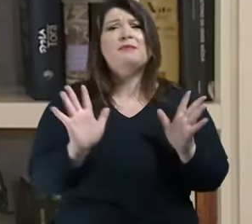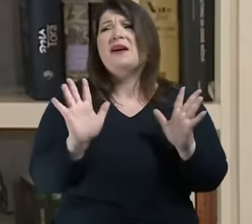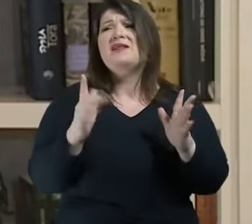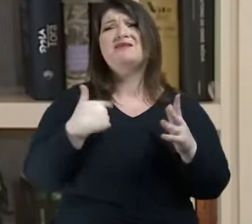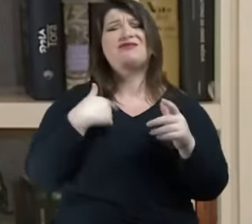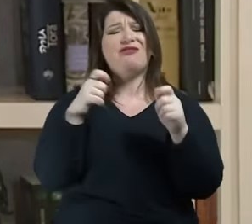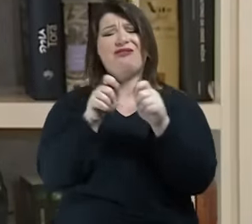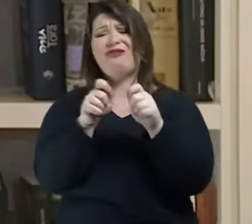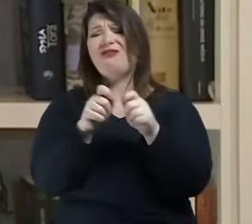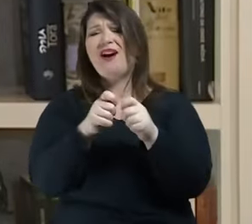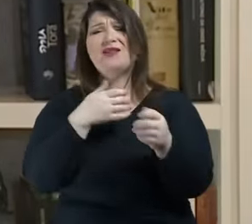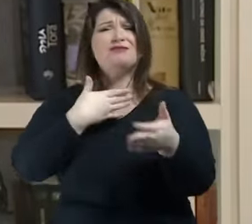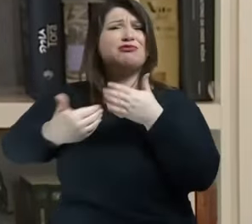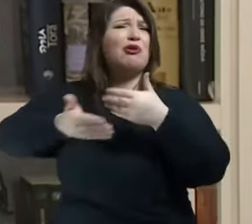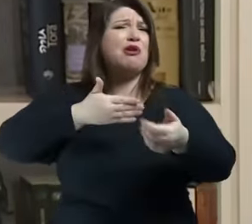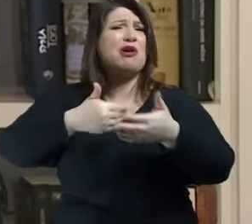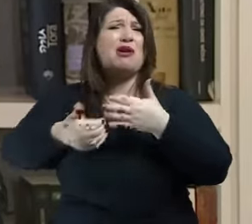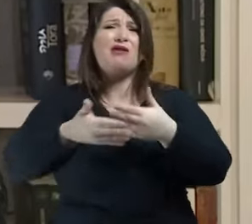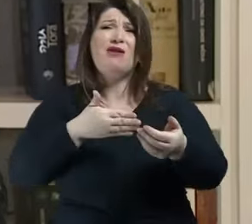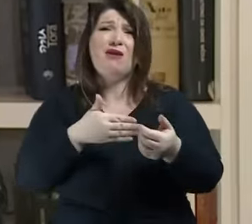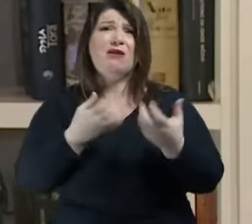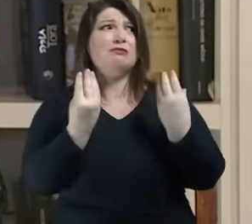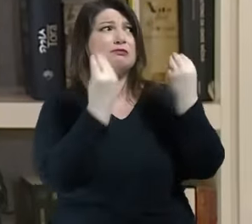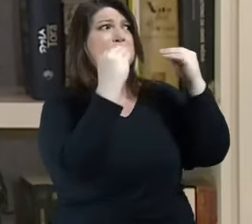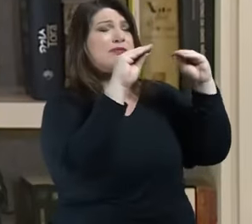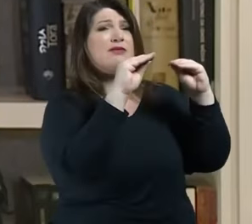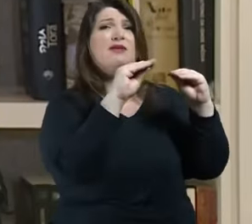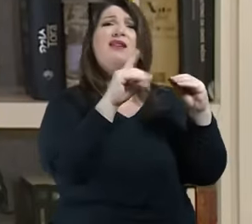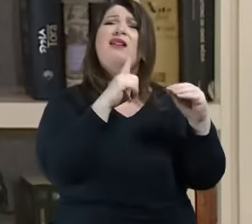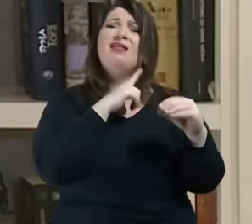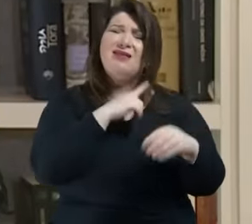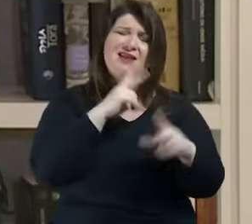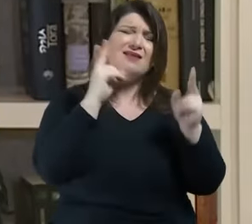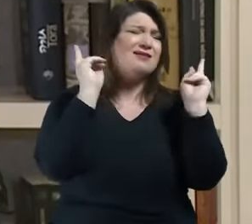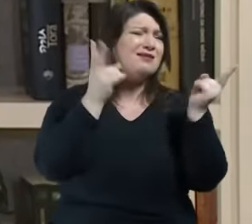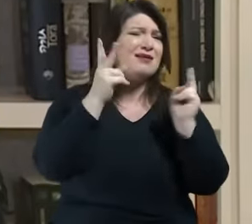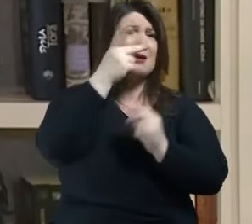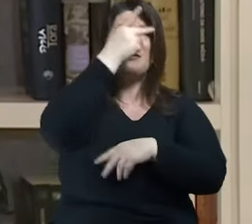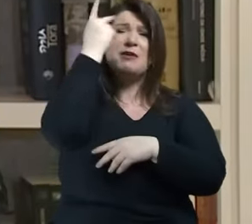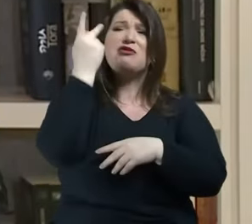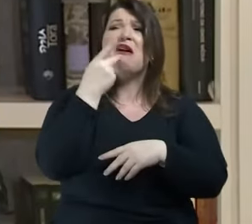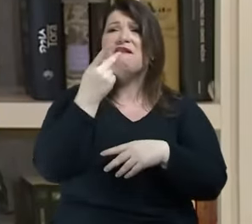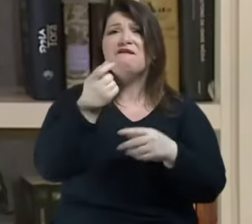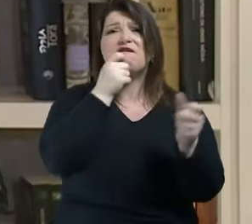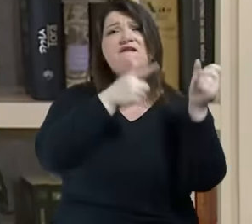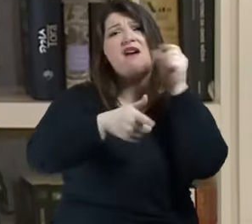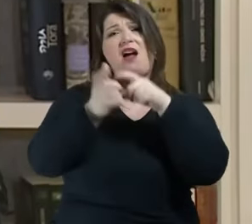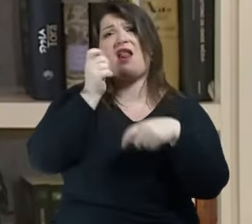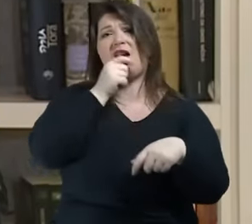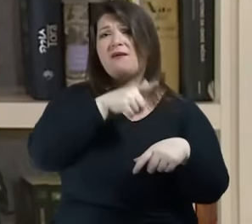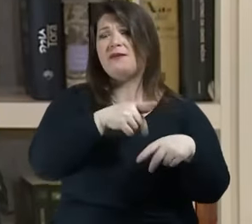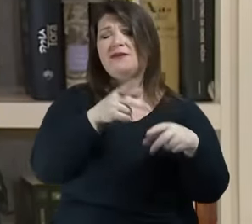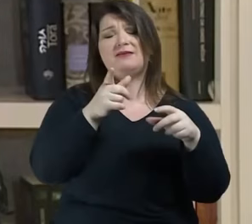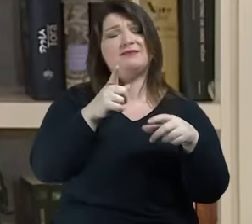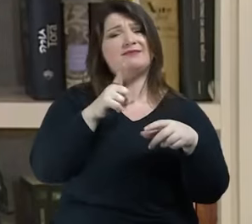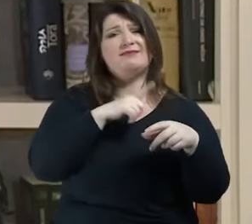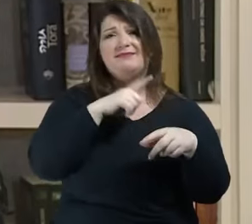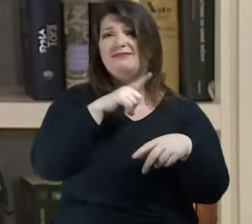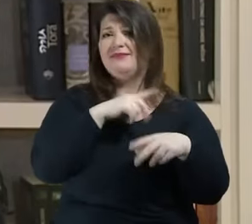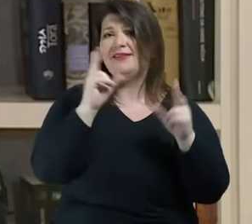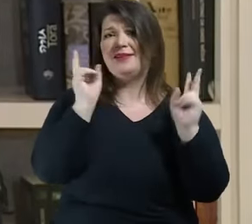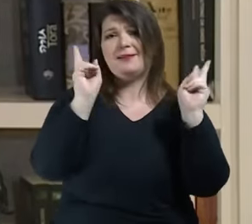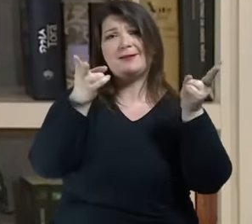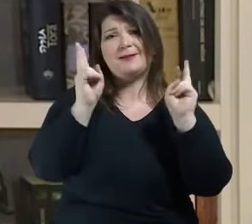você poste alguém vai dizer algo que aquilo estava errado não existe possibilidade de ser diferente